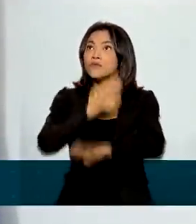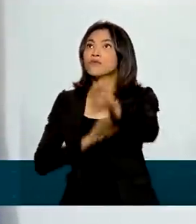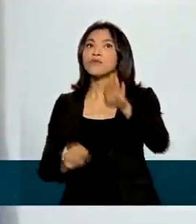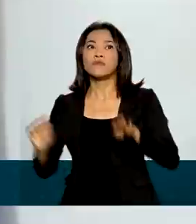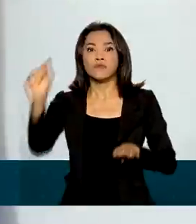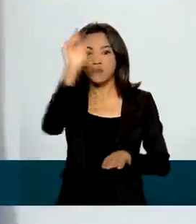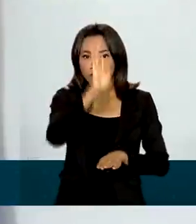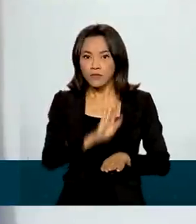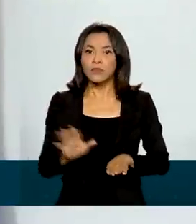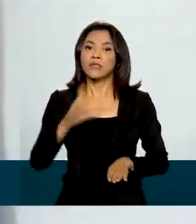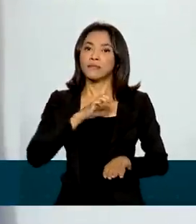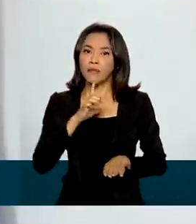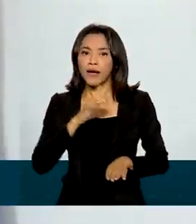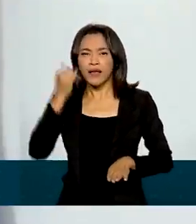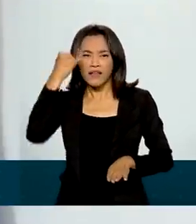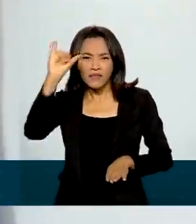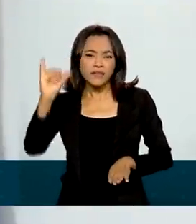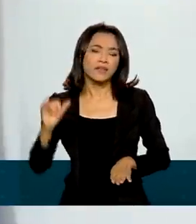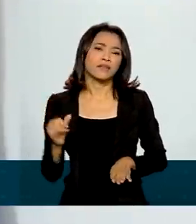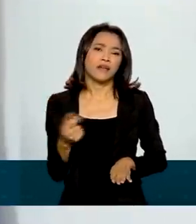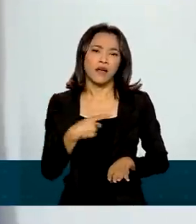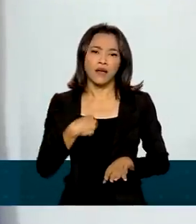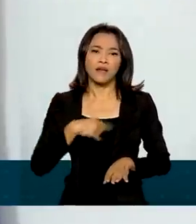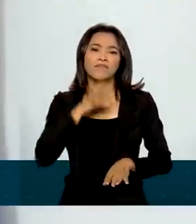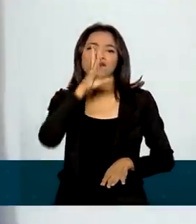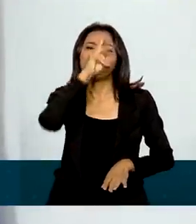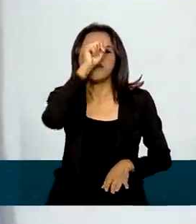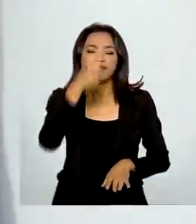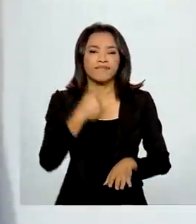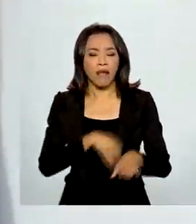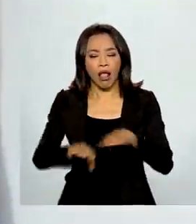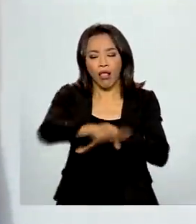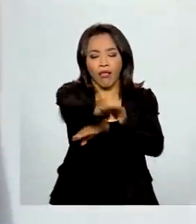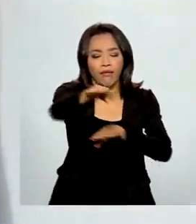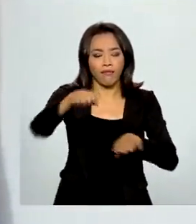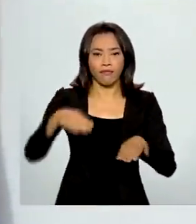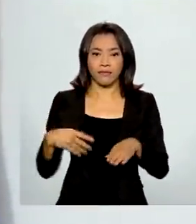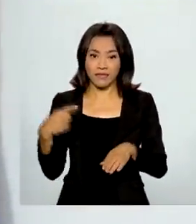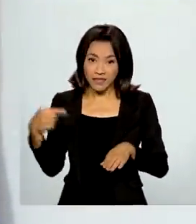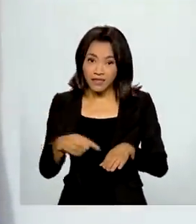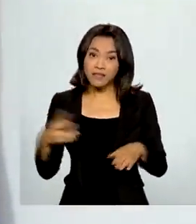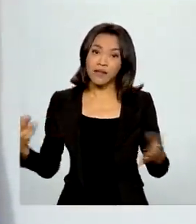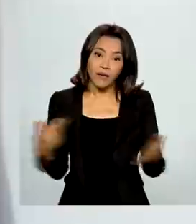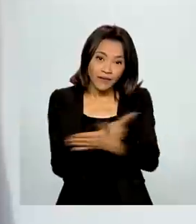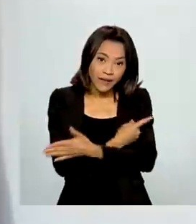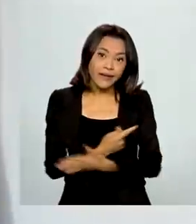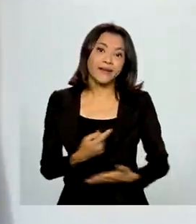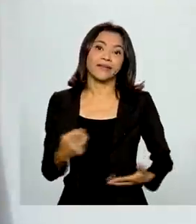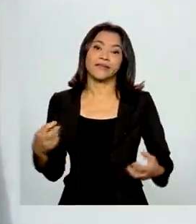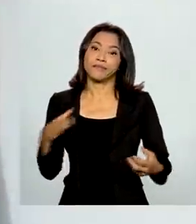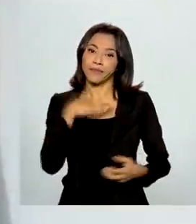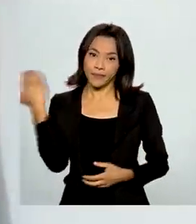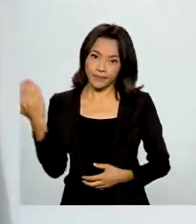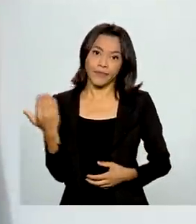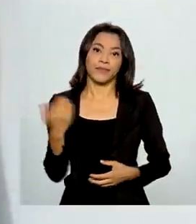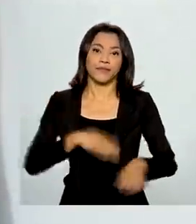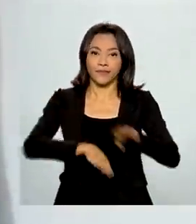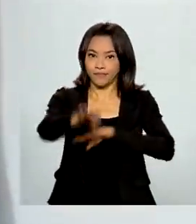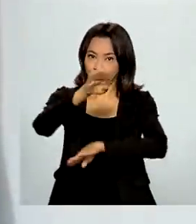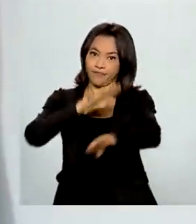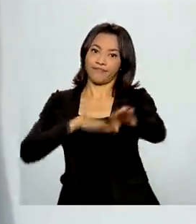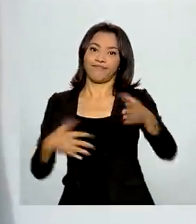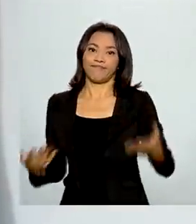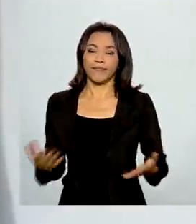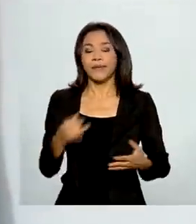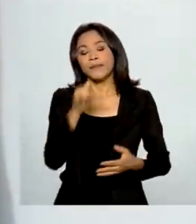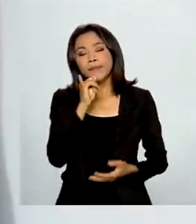policial, inibir as principais infrações que causam o maior índice de letalidade no trânsito, como,